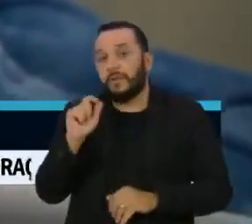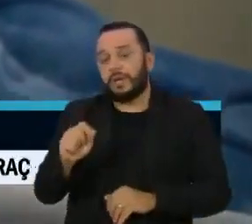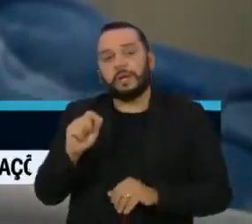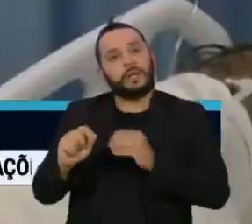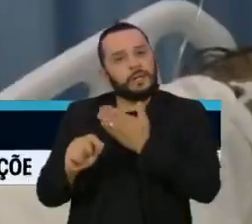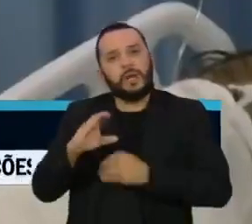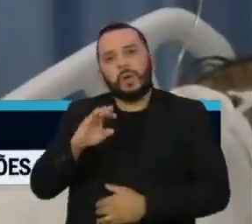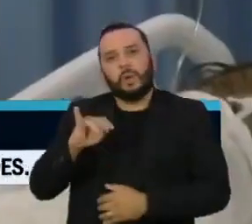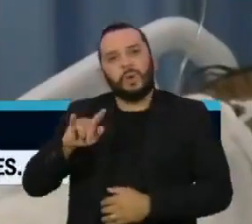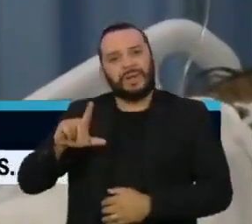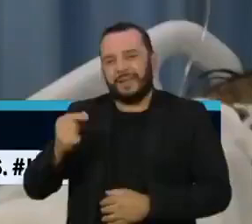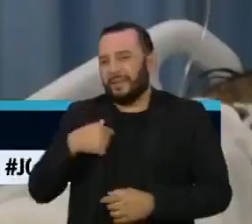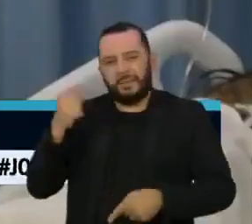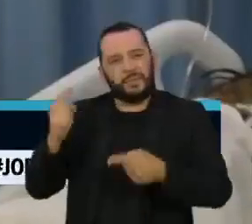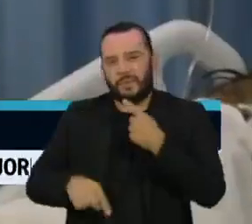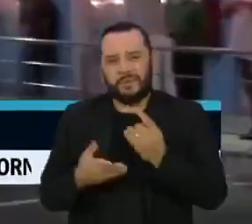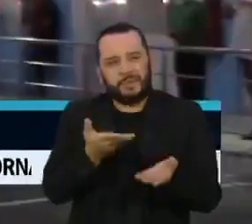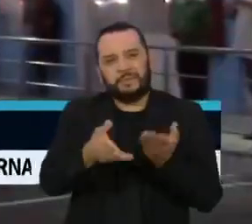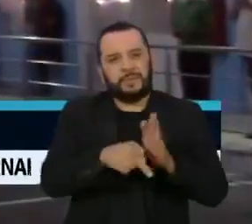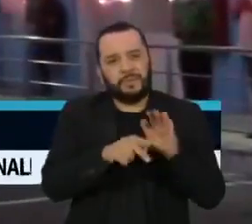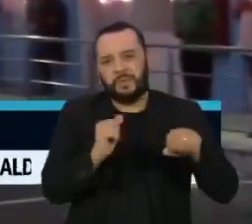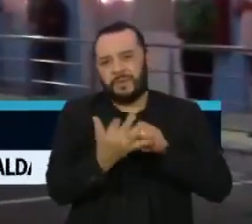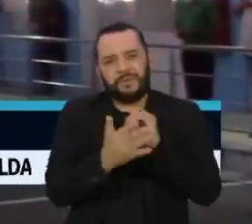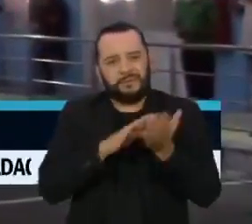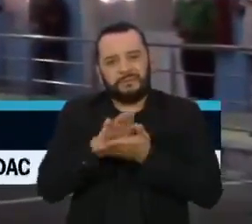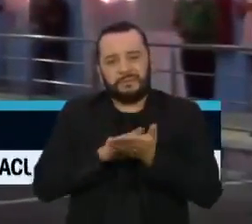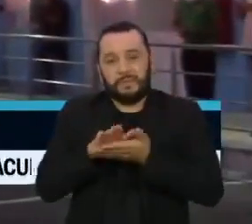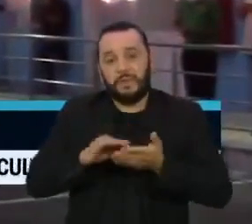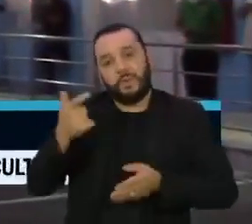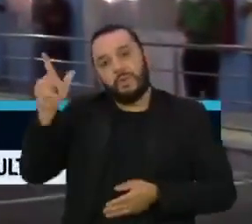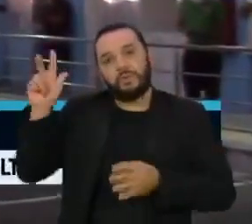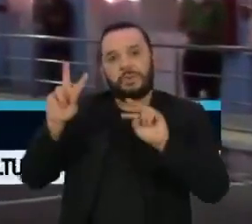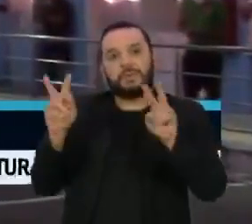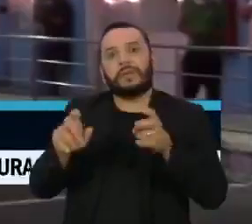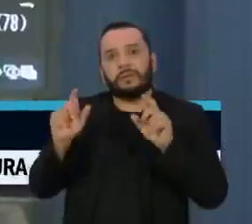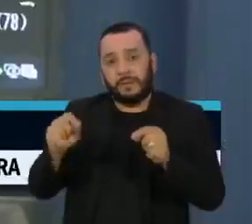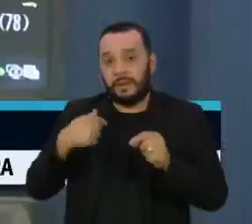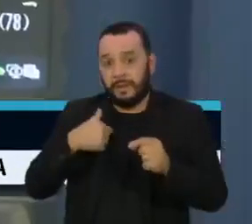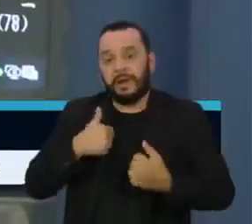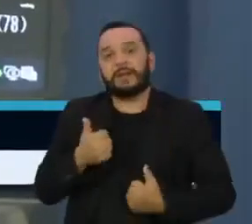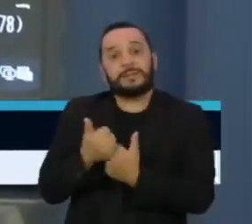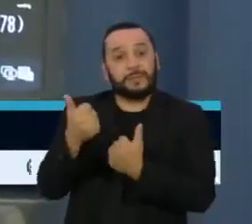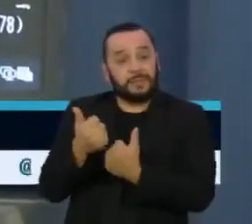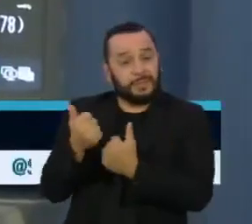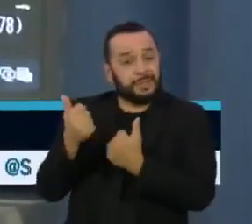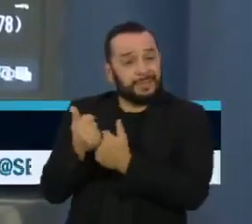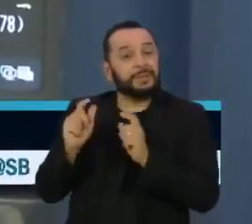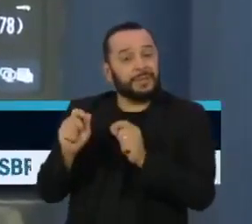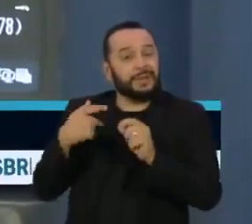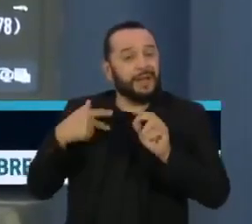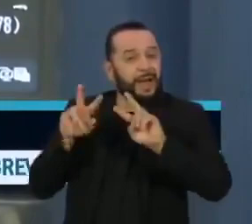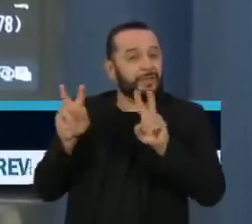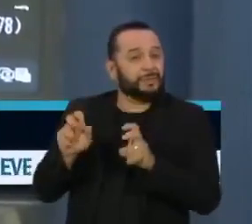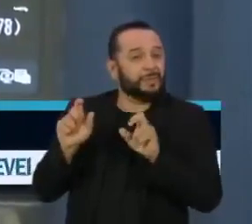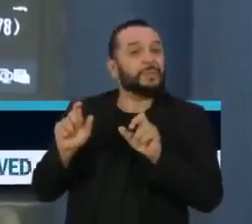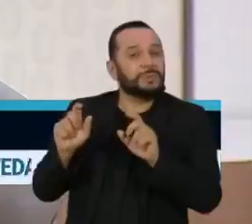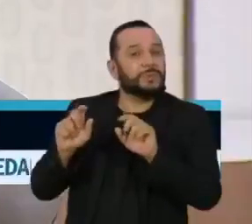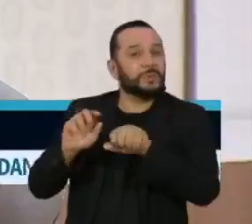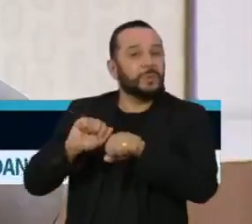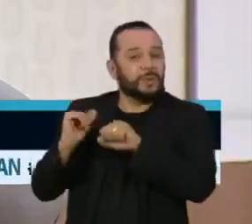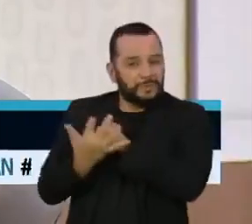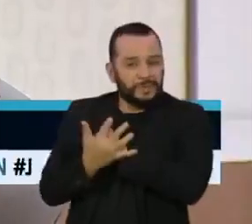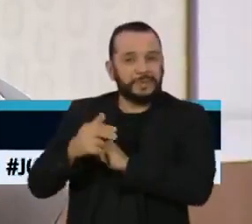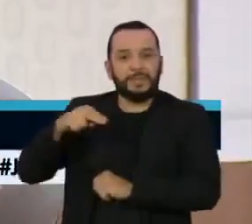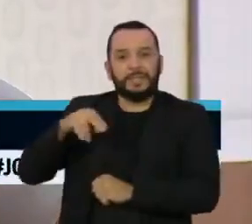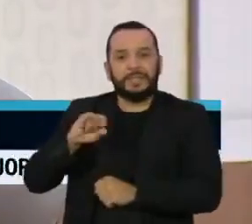cloroquina é ineficaz no combate ao vírus. Outro tema será a suposta assessoria paralela para tratar de assuntos relacionados à pandemia.